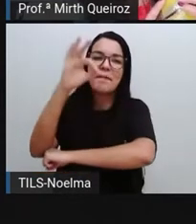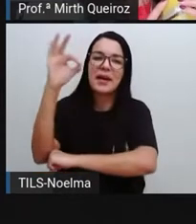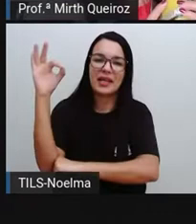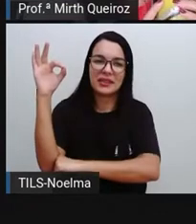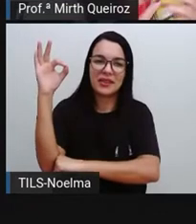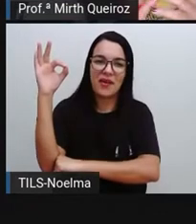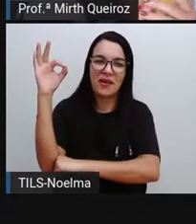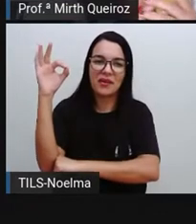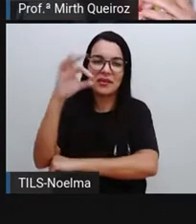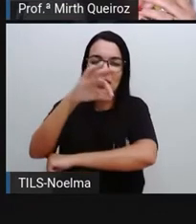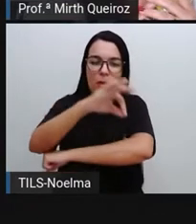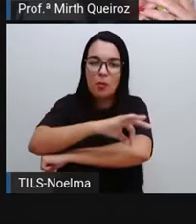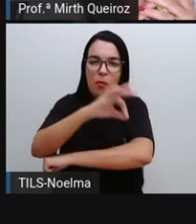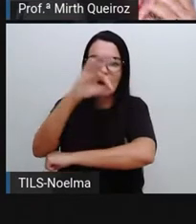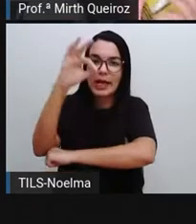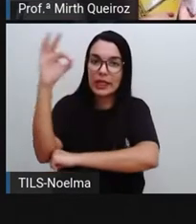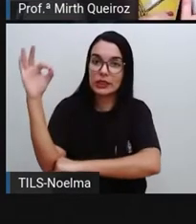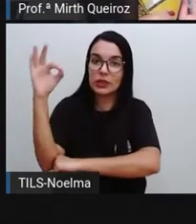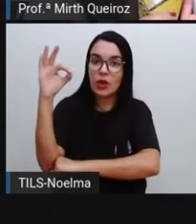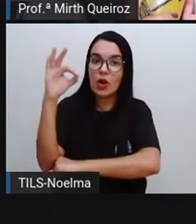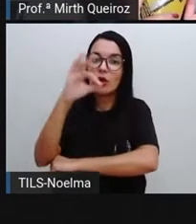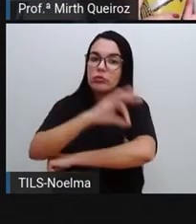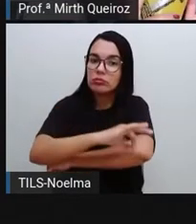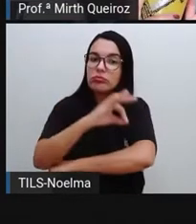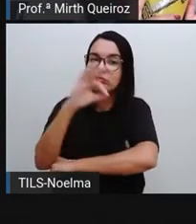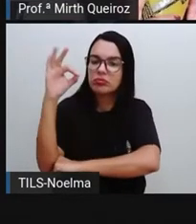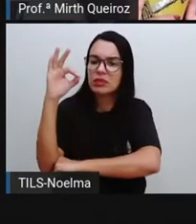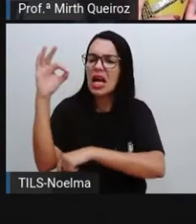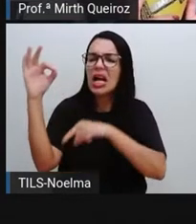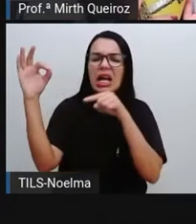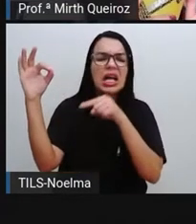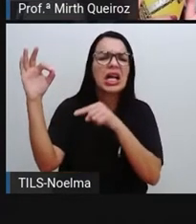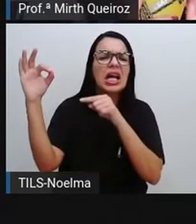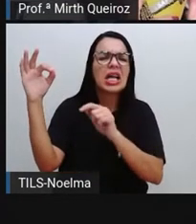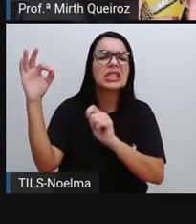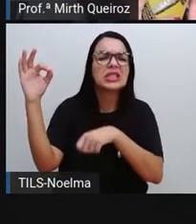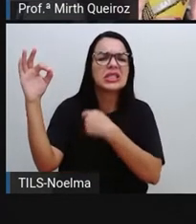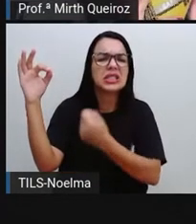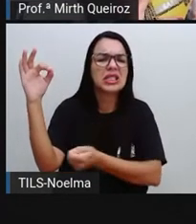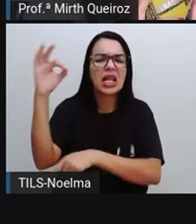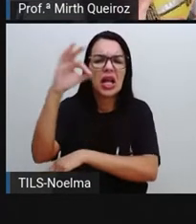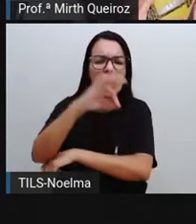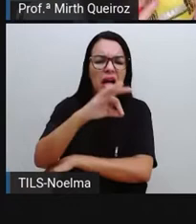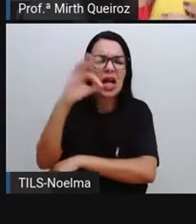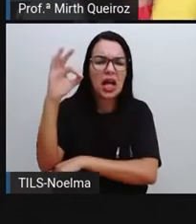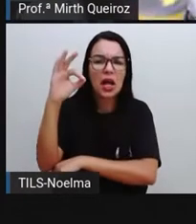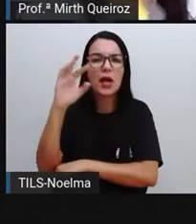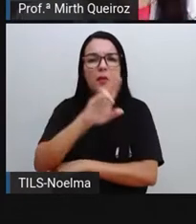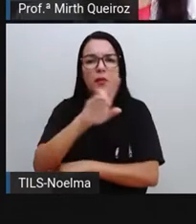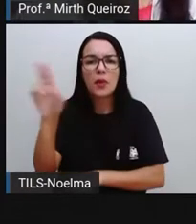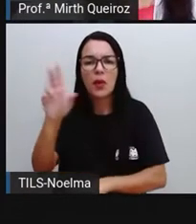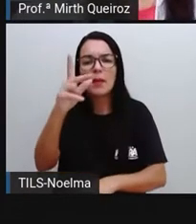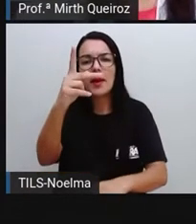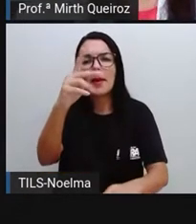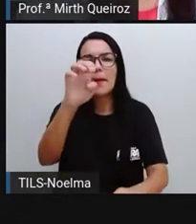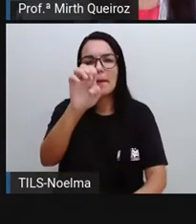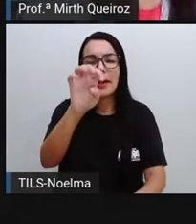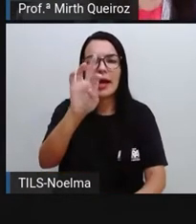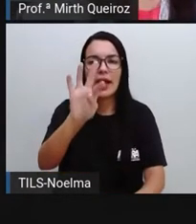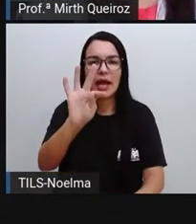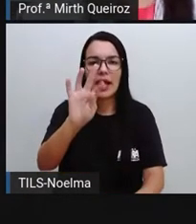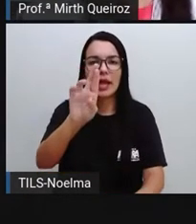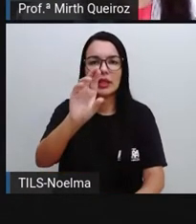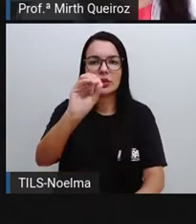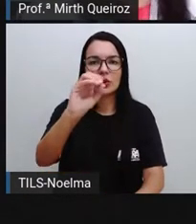pode dizer que o petróleo é a matéria-prima utilizada, né? Foi a matéria-prima utilizada para a produção deste